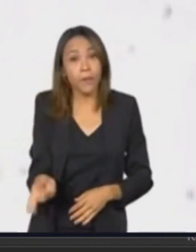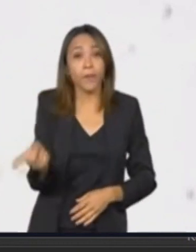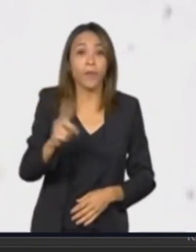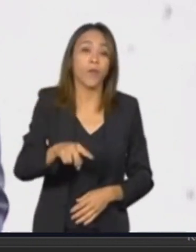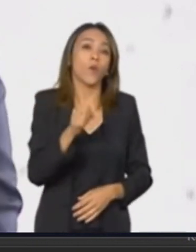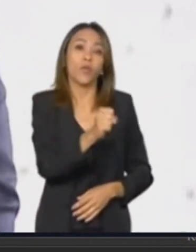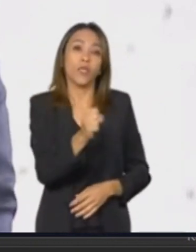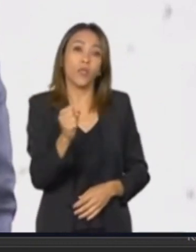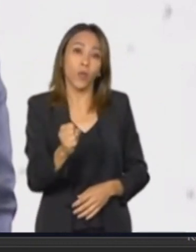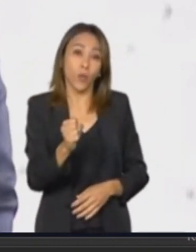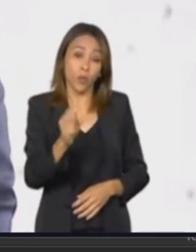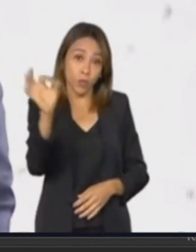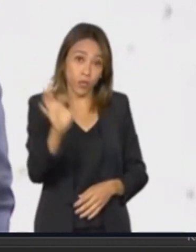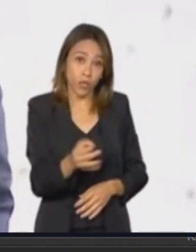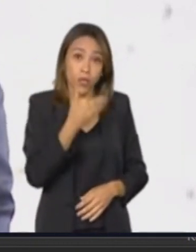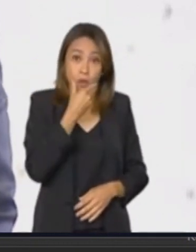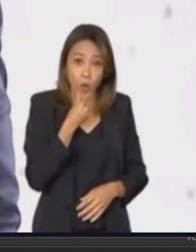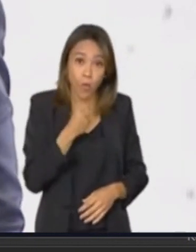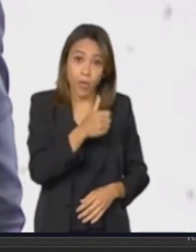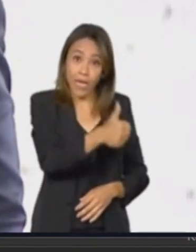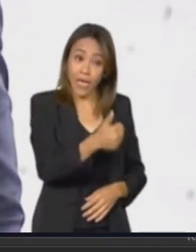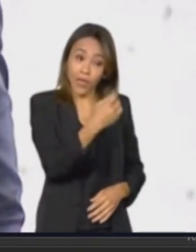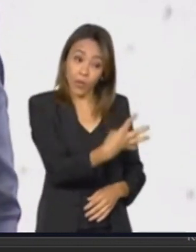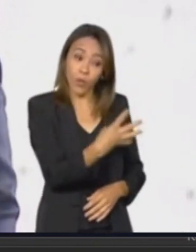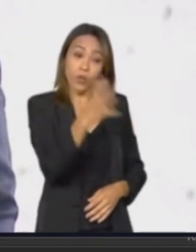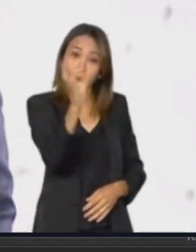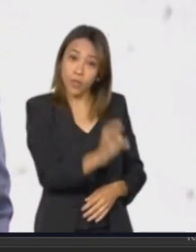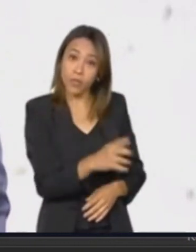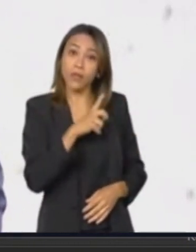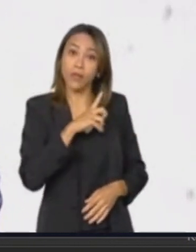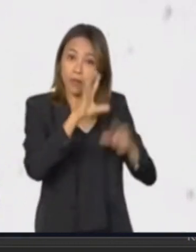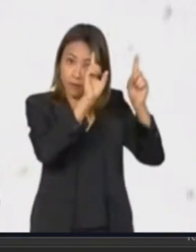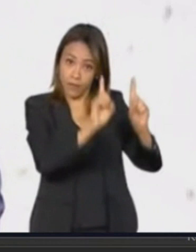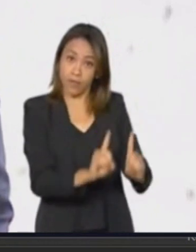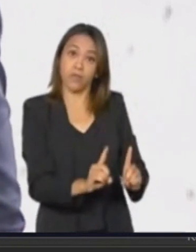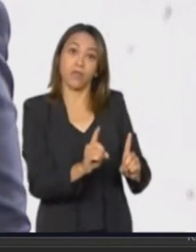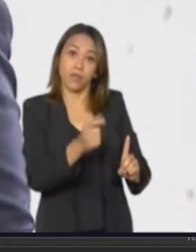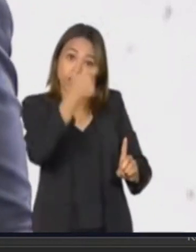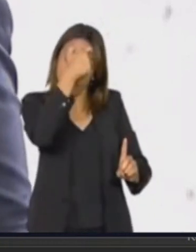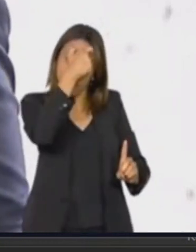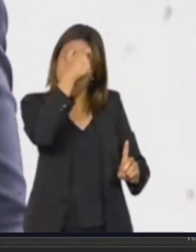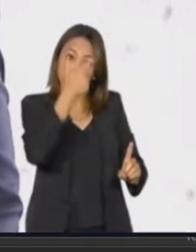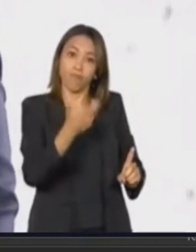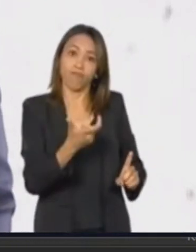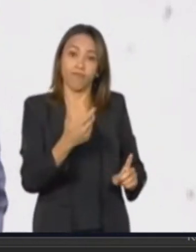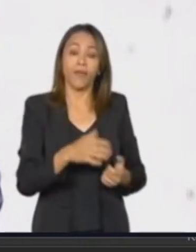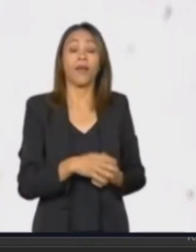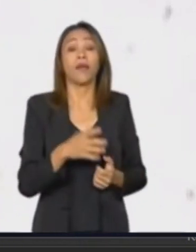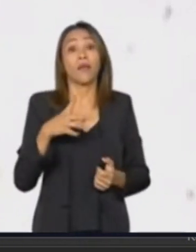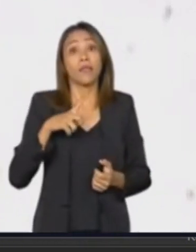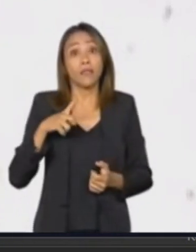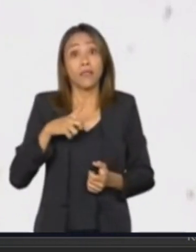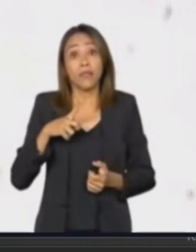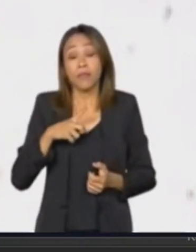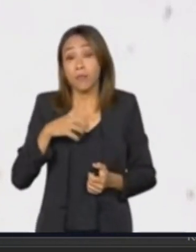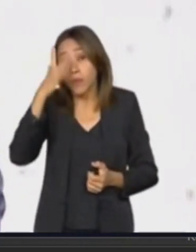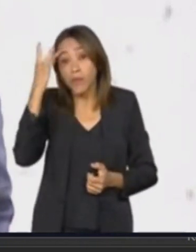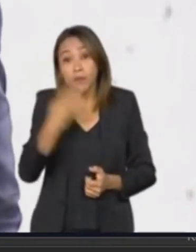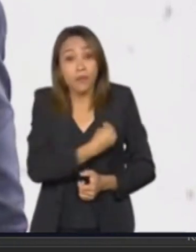% são homens e 14% possuem algum tipo de deficiência. A cada 100 pessoas, presidente, vivendo na rua,